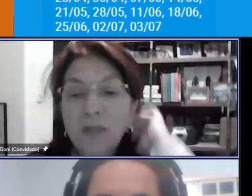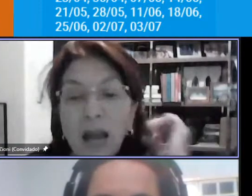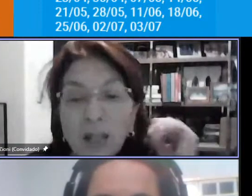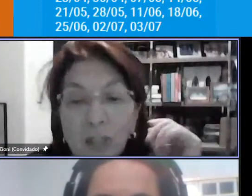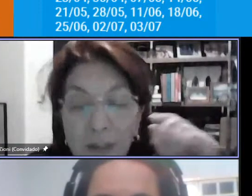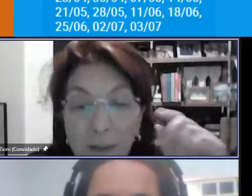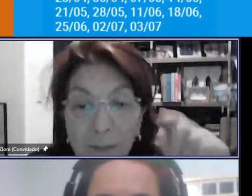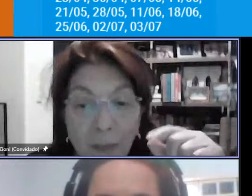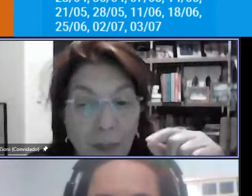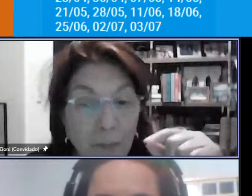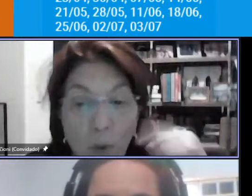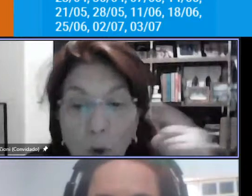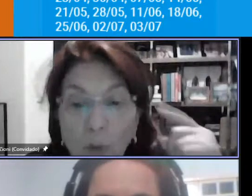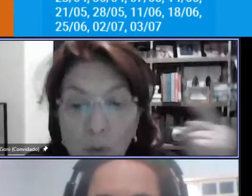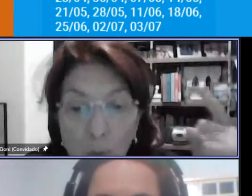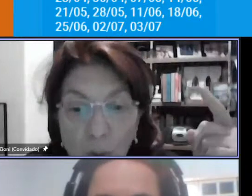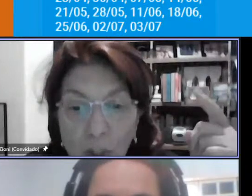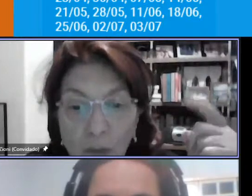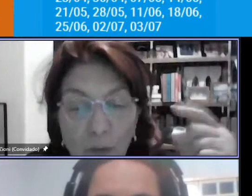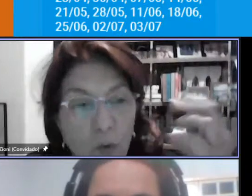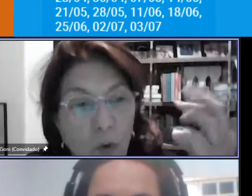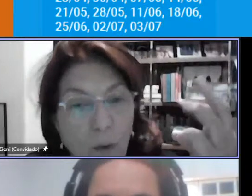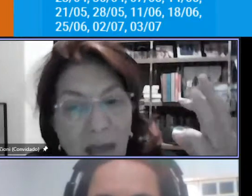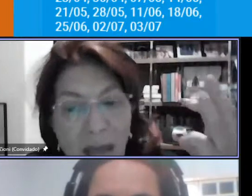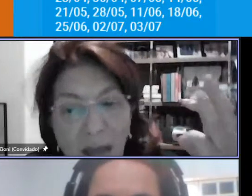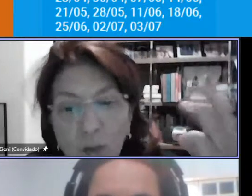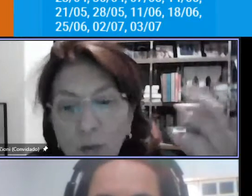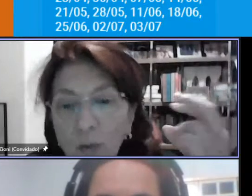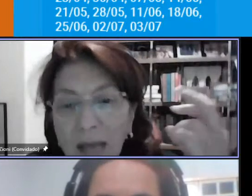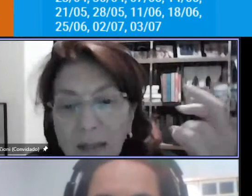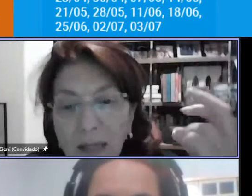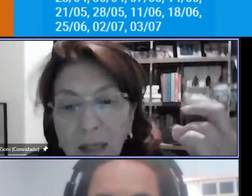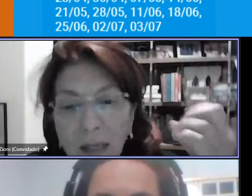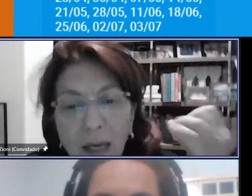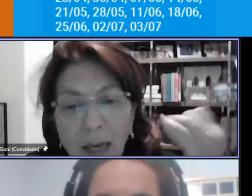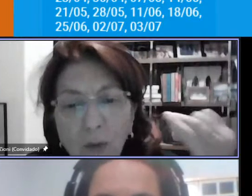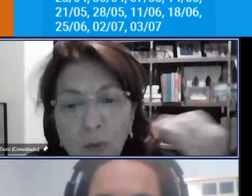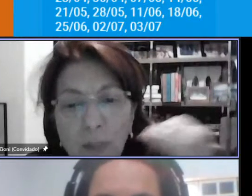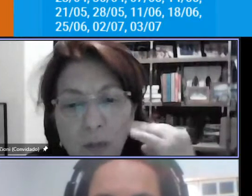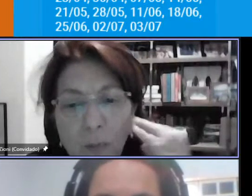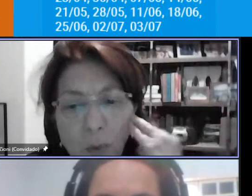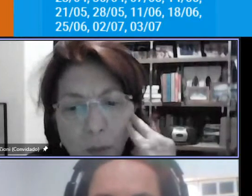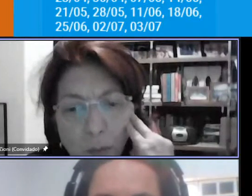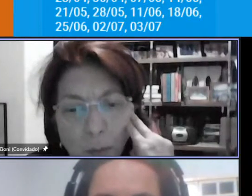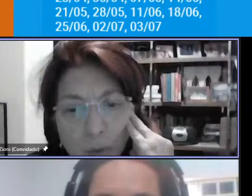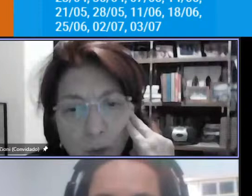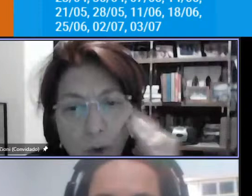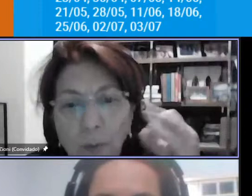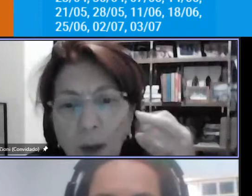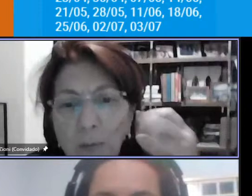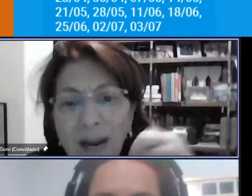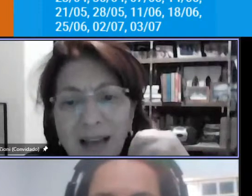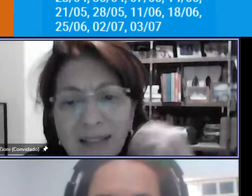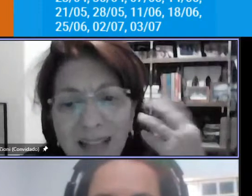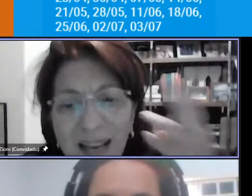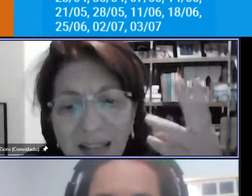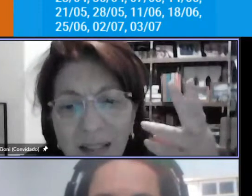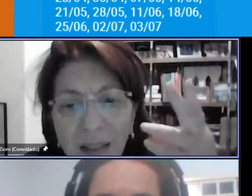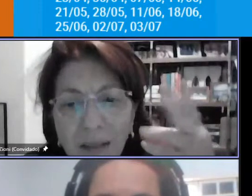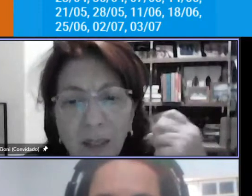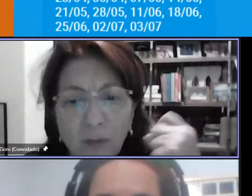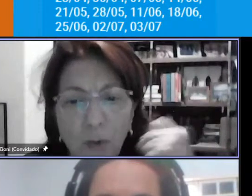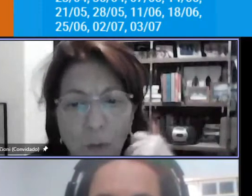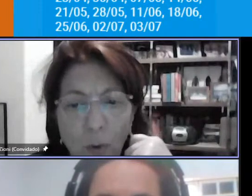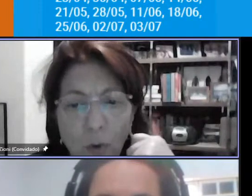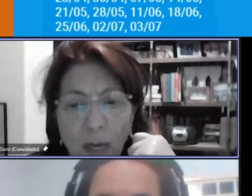as viagens por outros motivos o comércio o lazer reduziram muito o próprio lazer